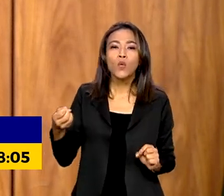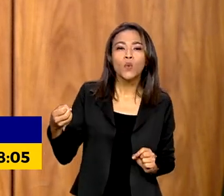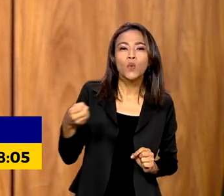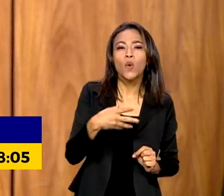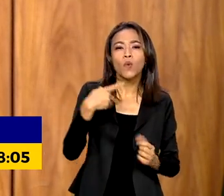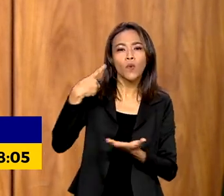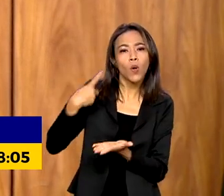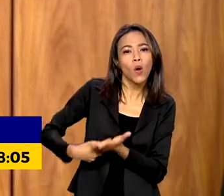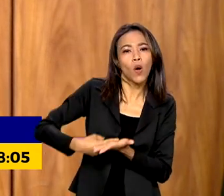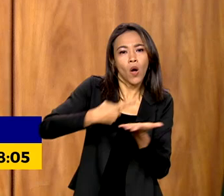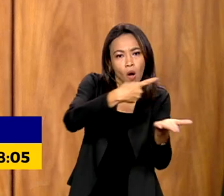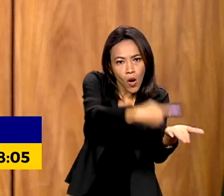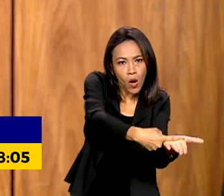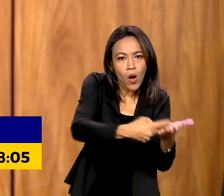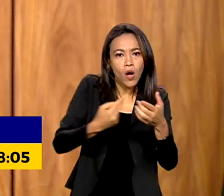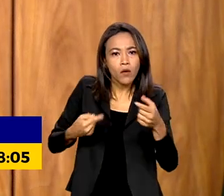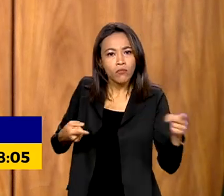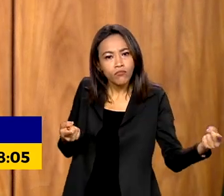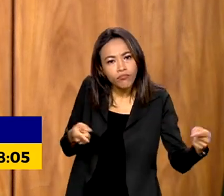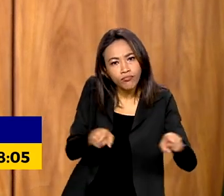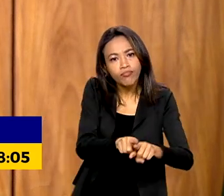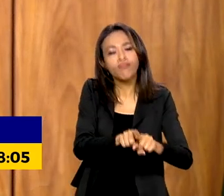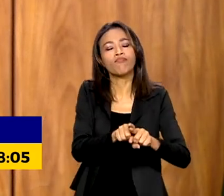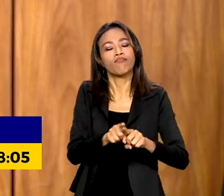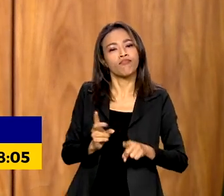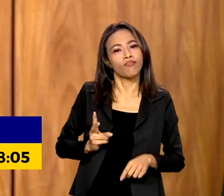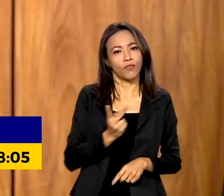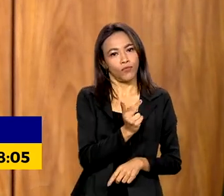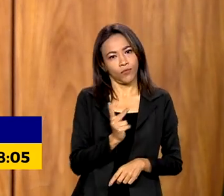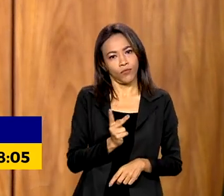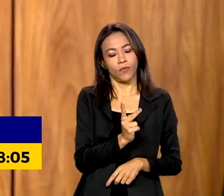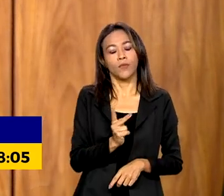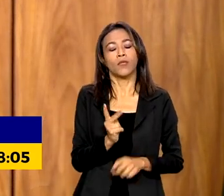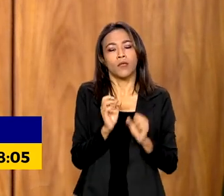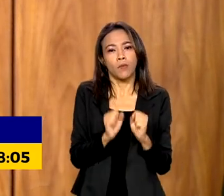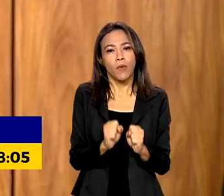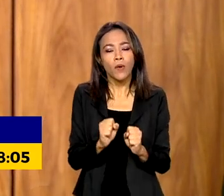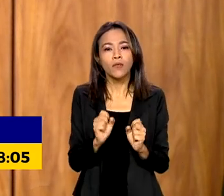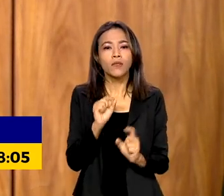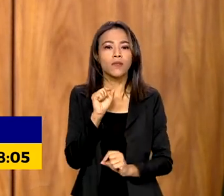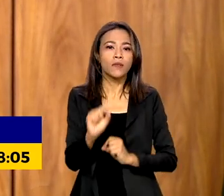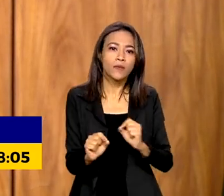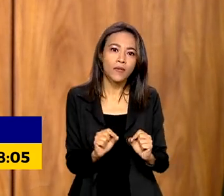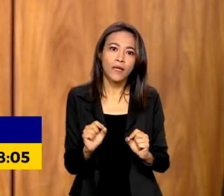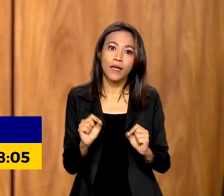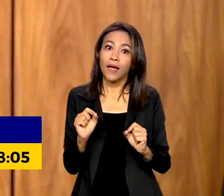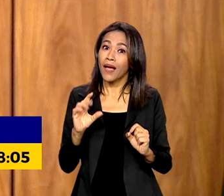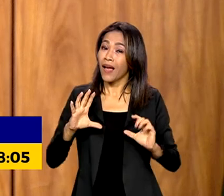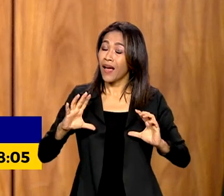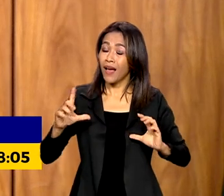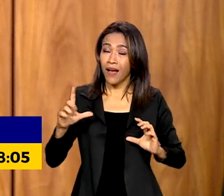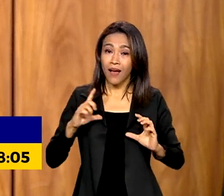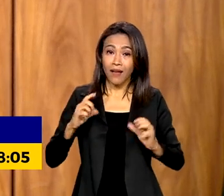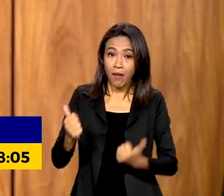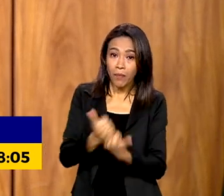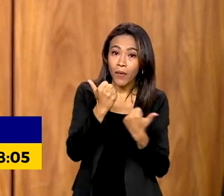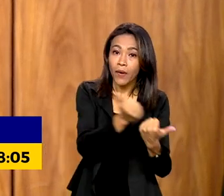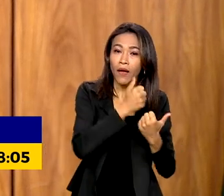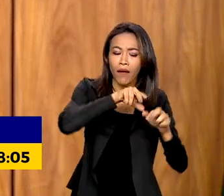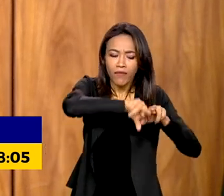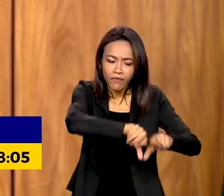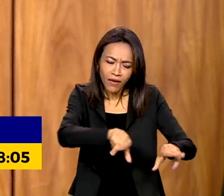de colaboração, cooperação conjunta, que possa abranger a todas as áreas da